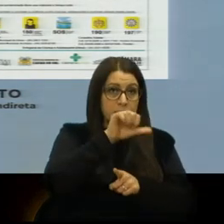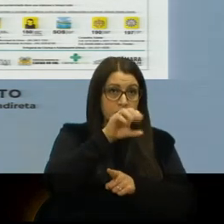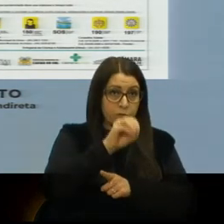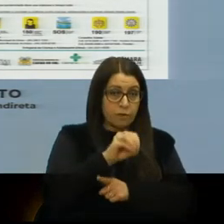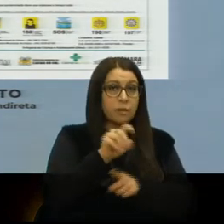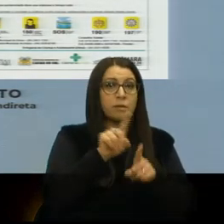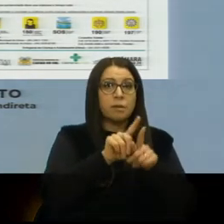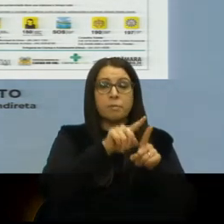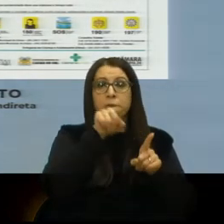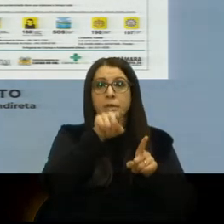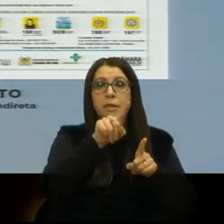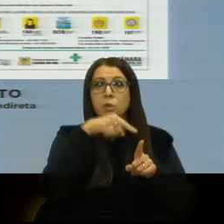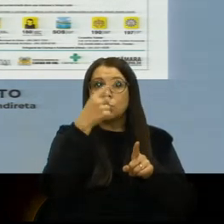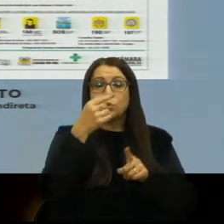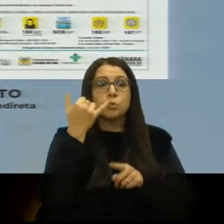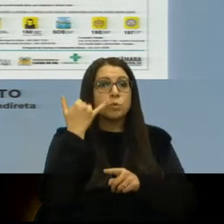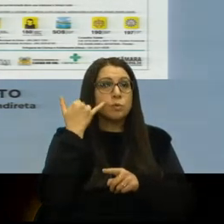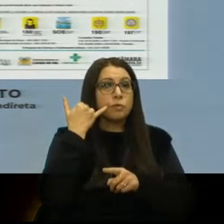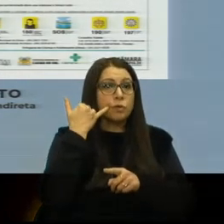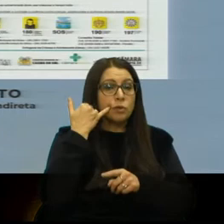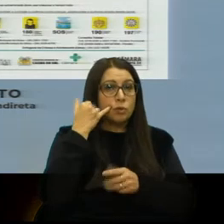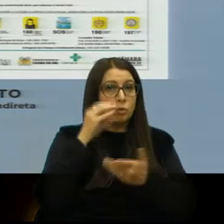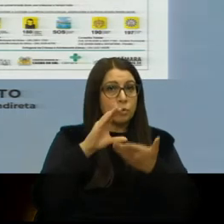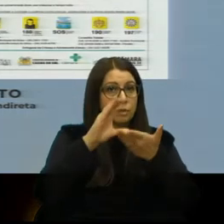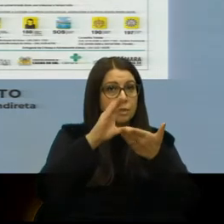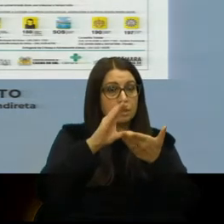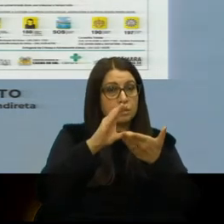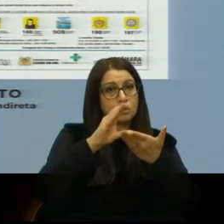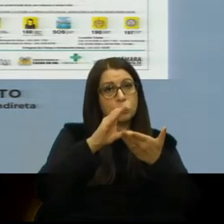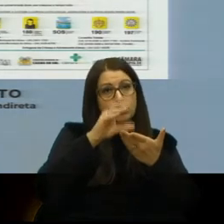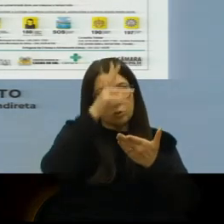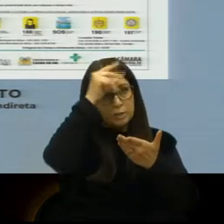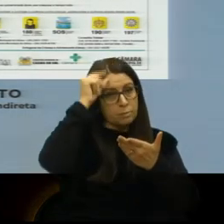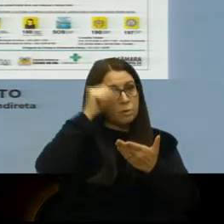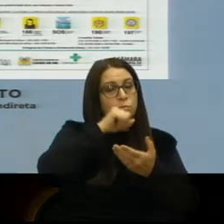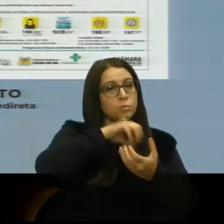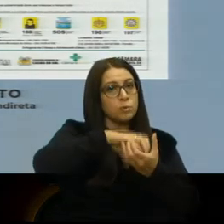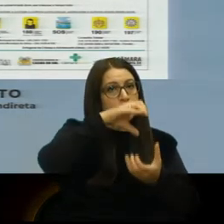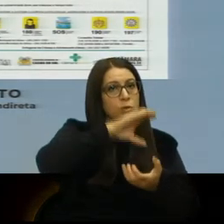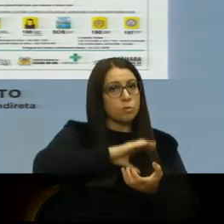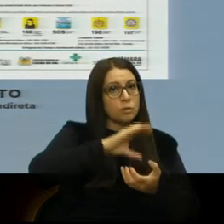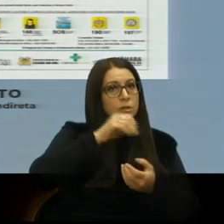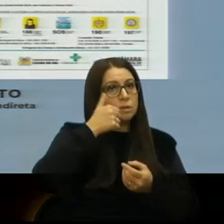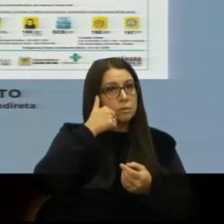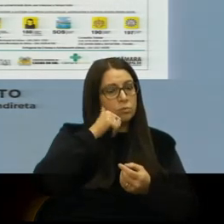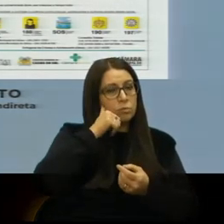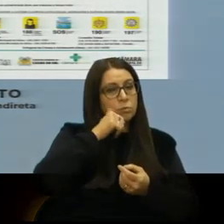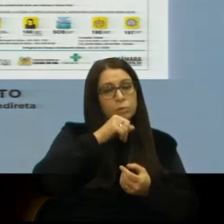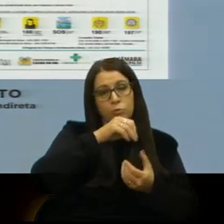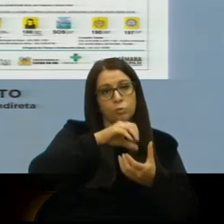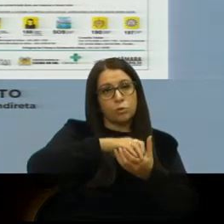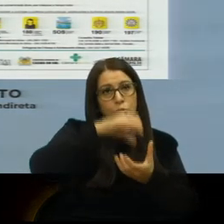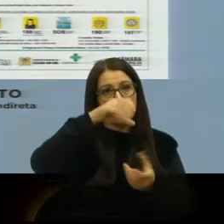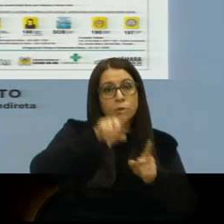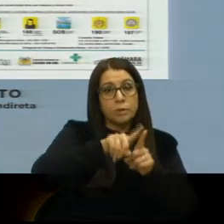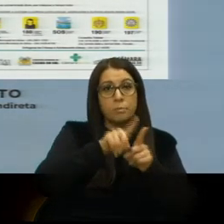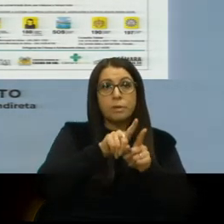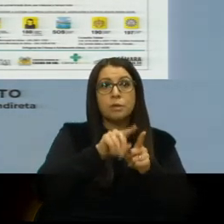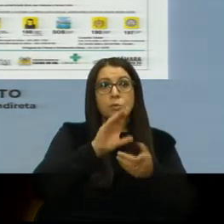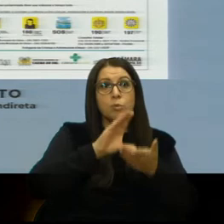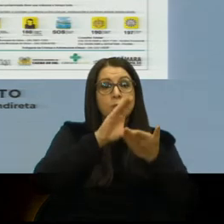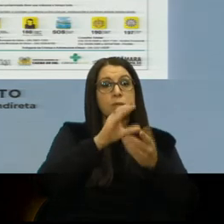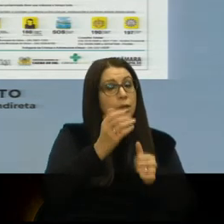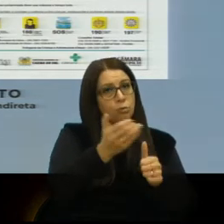E a gente ainda tem os telefones do Conselho Municipal de Idosos, da Coordenadoria Municipal do Idoso e do Conselho